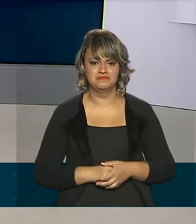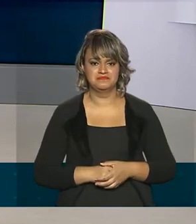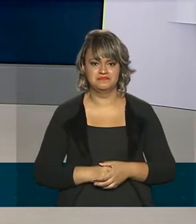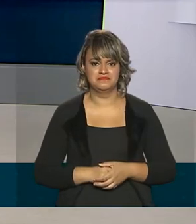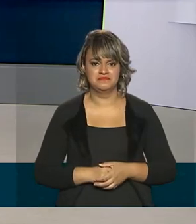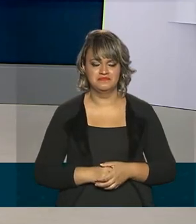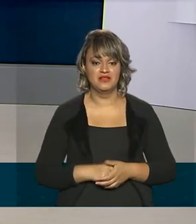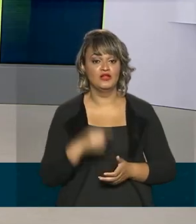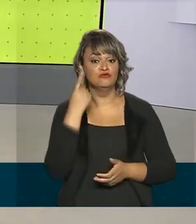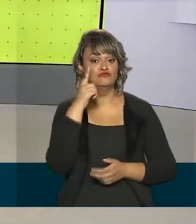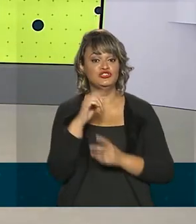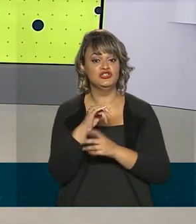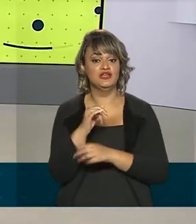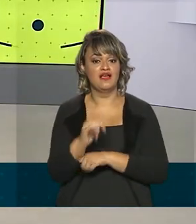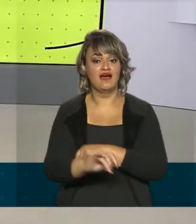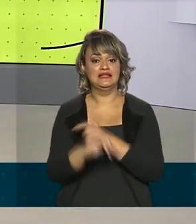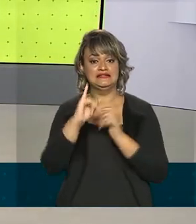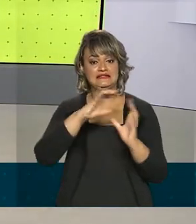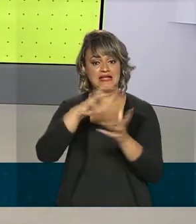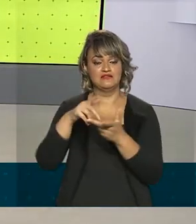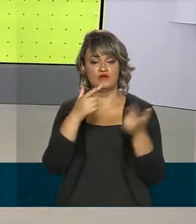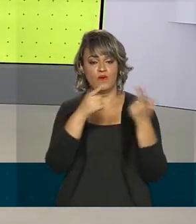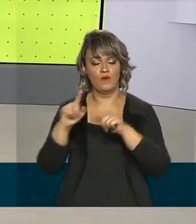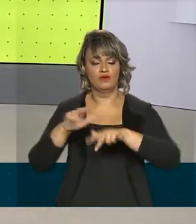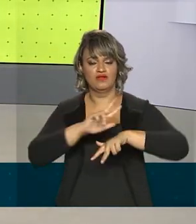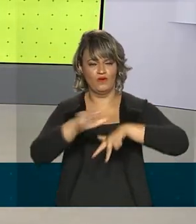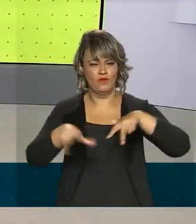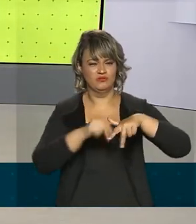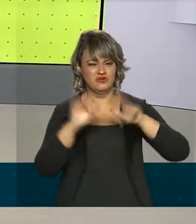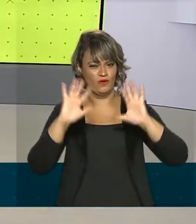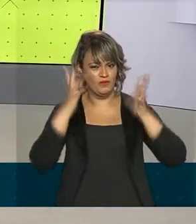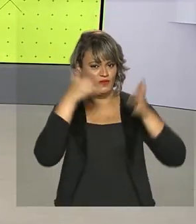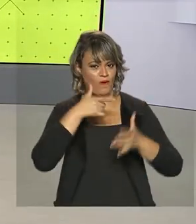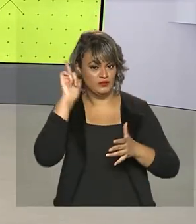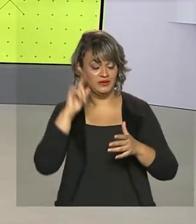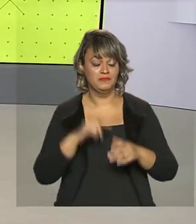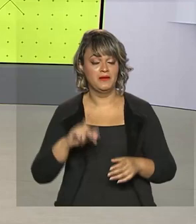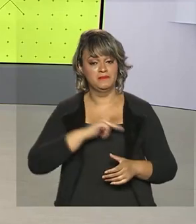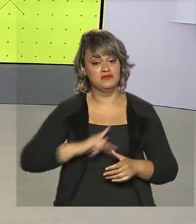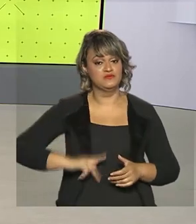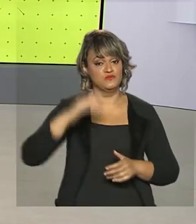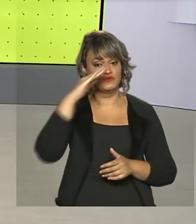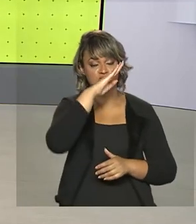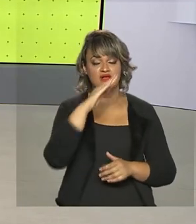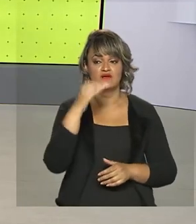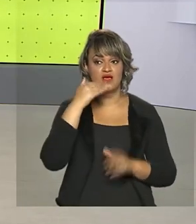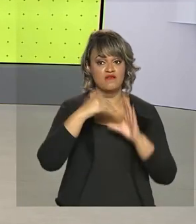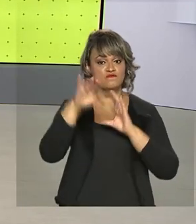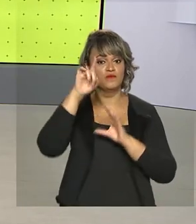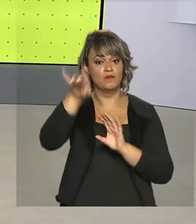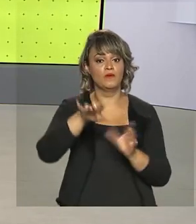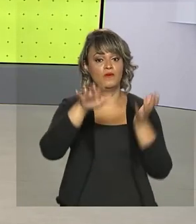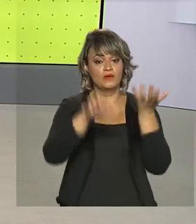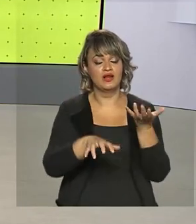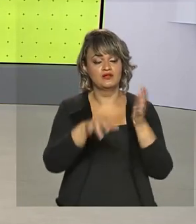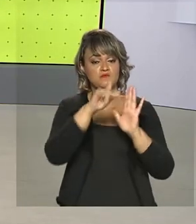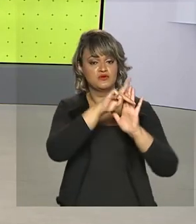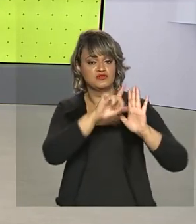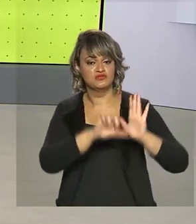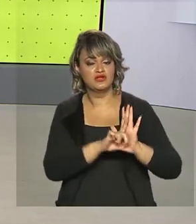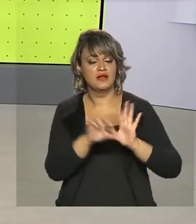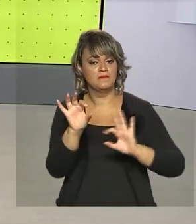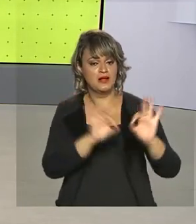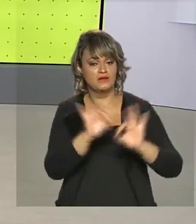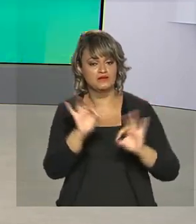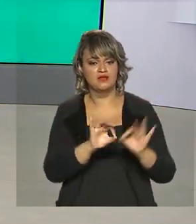No Dia Internacional contra a Corrupção, celebrado ontem, o presidente Jair Bolsonaro enviou ao Congresso um projeto de lei para